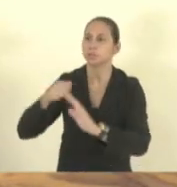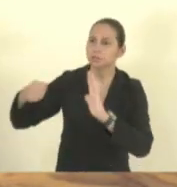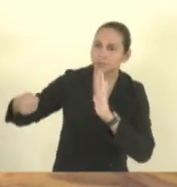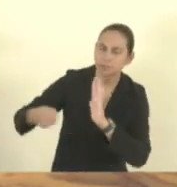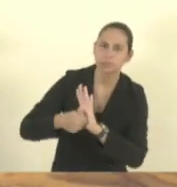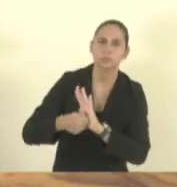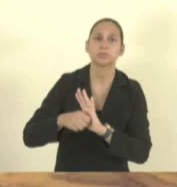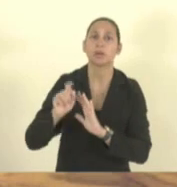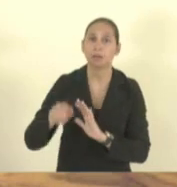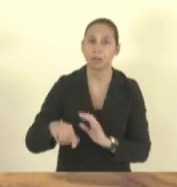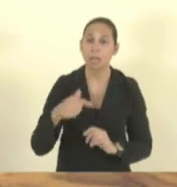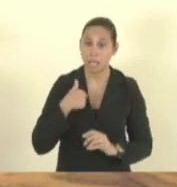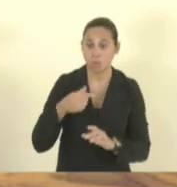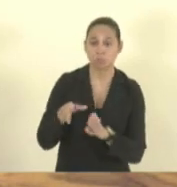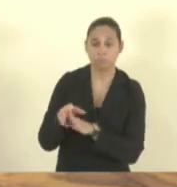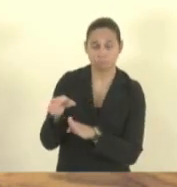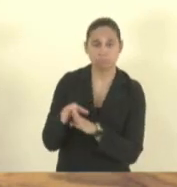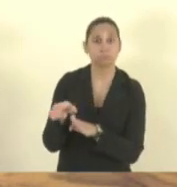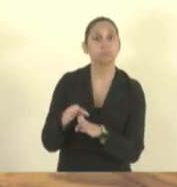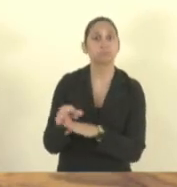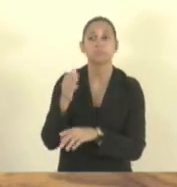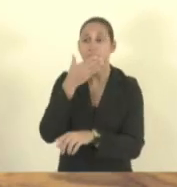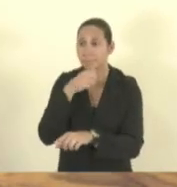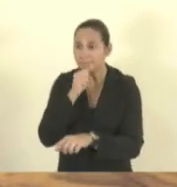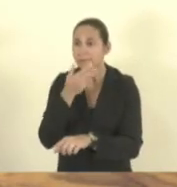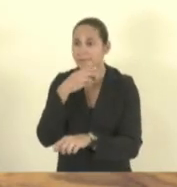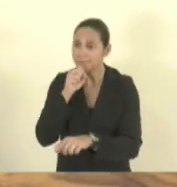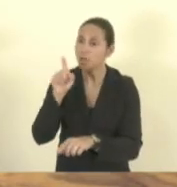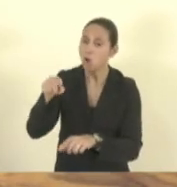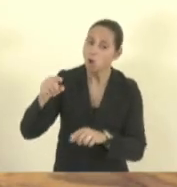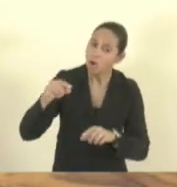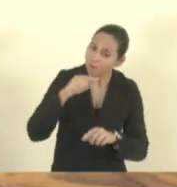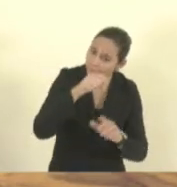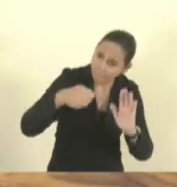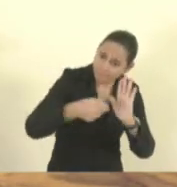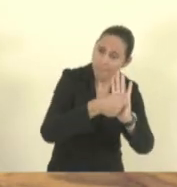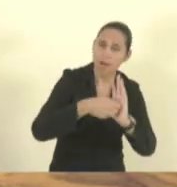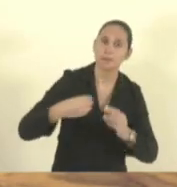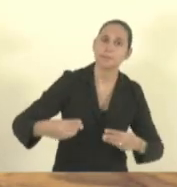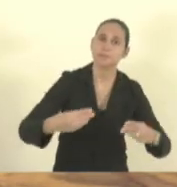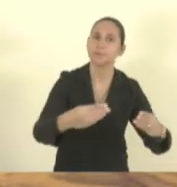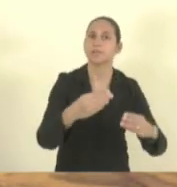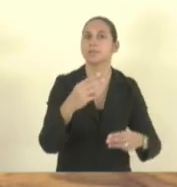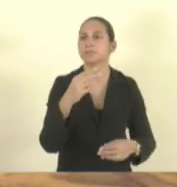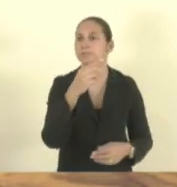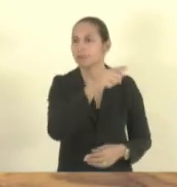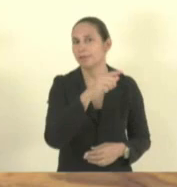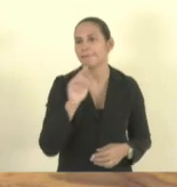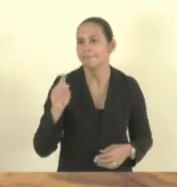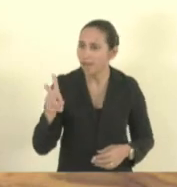orientando os pais. Outro absurdo que aconteceu na Prefeitura de Vitória.